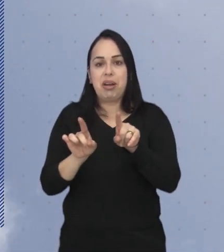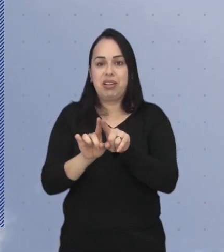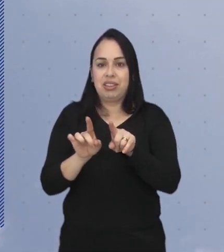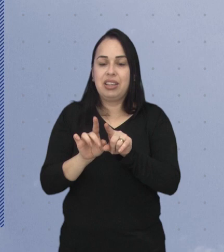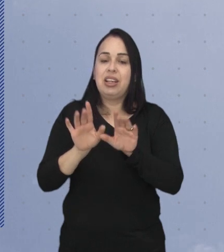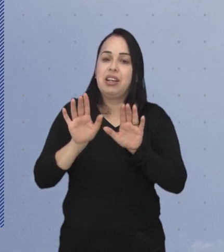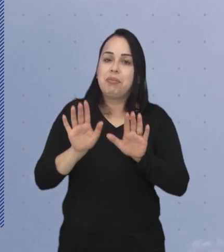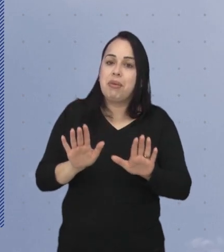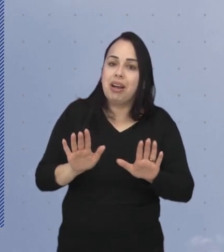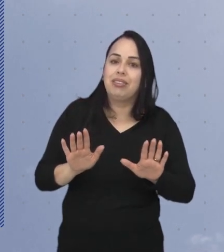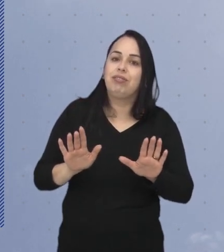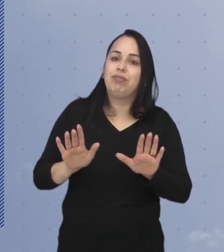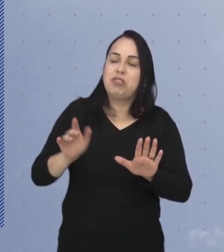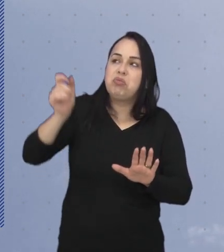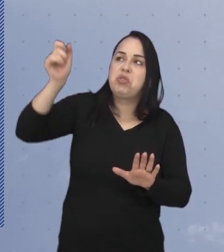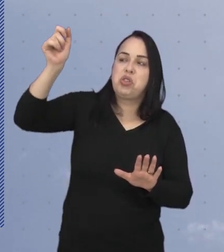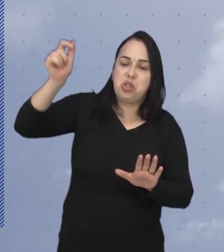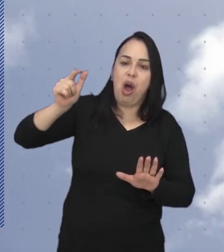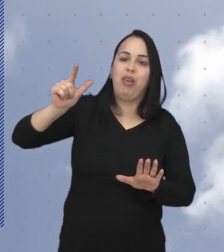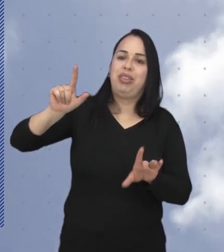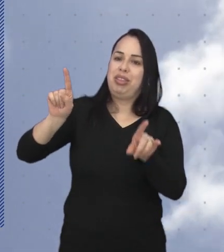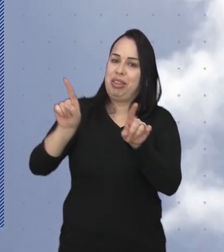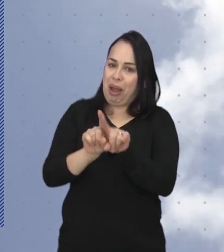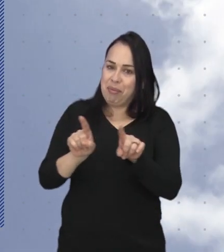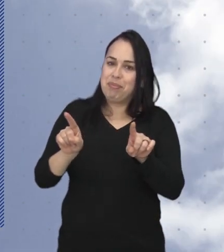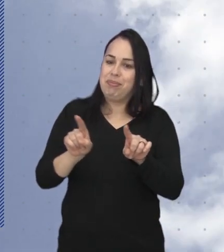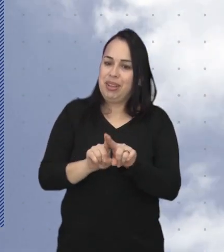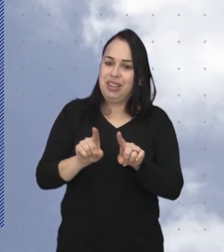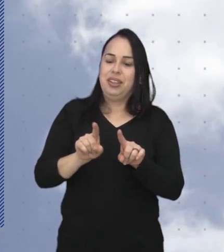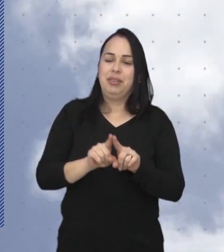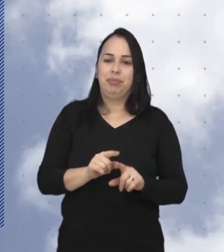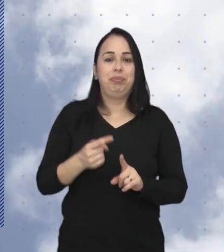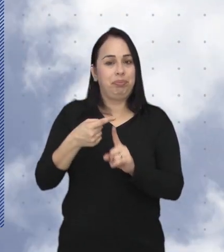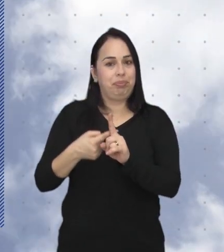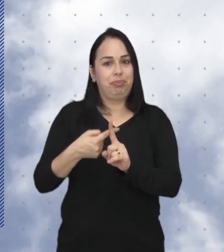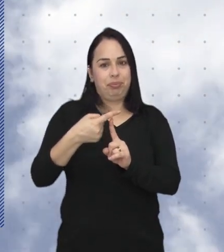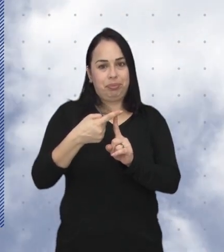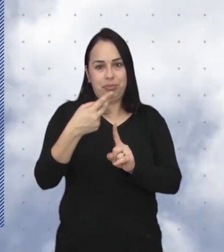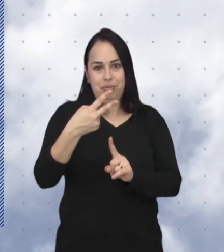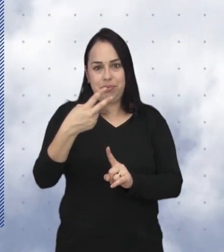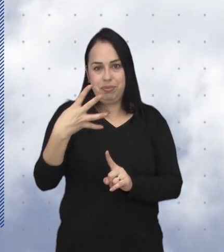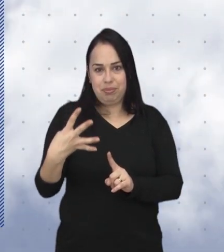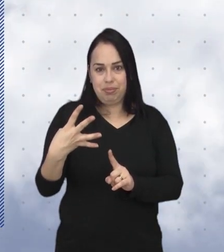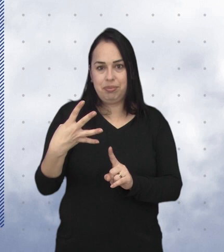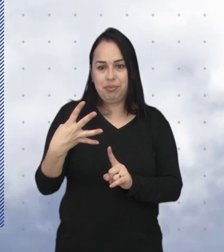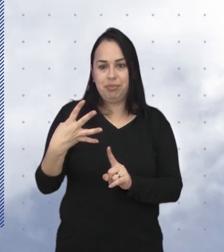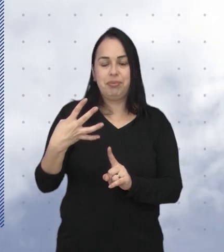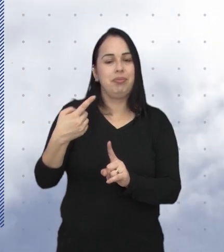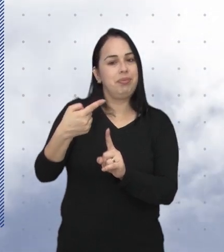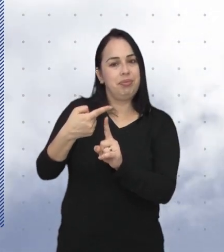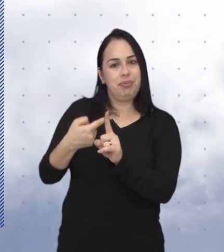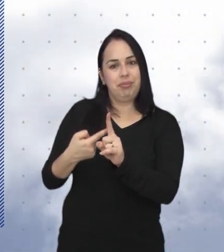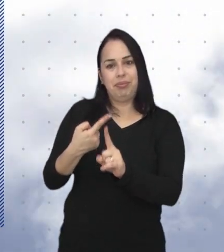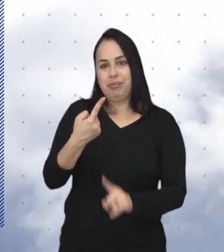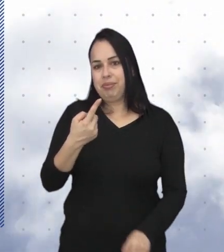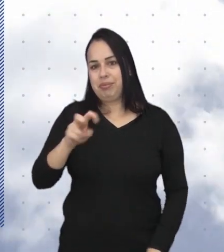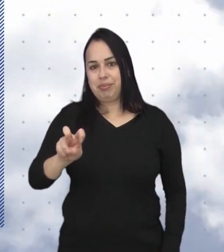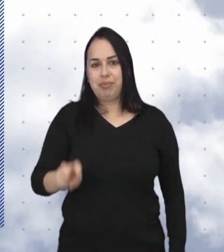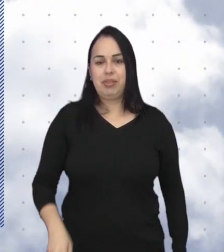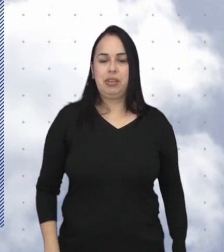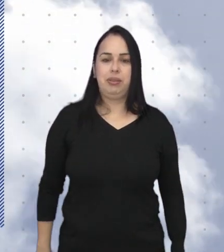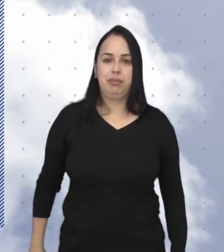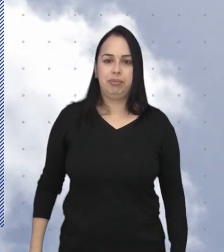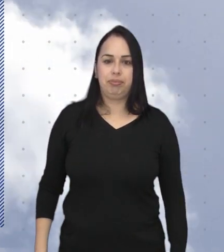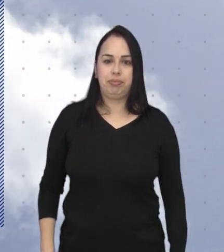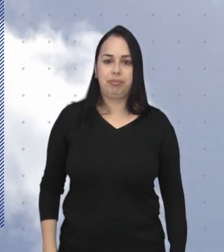durante a tarde, porém a perspectiva é de sol entre nuvens durante a maior parte do dia. A máxima é de 24 graus e a